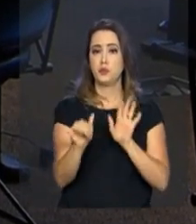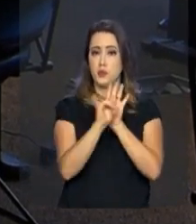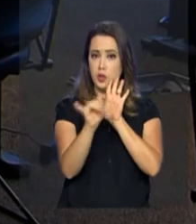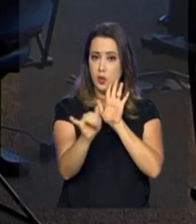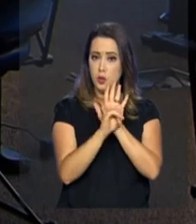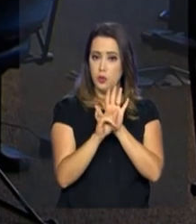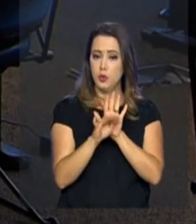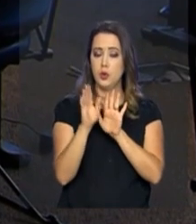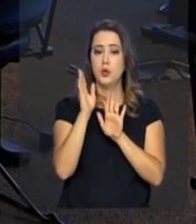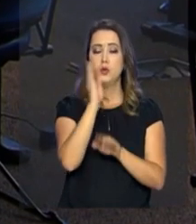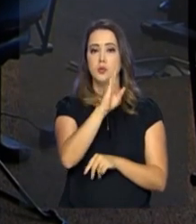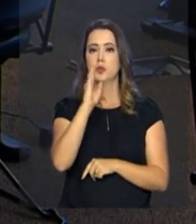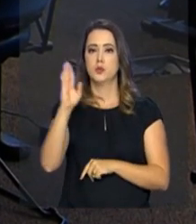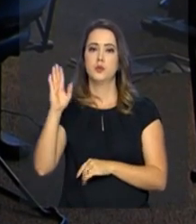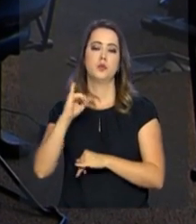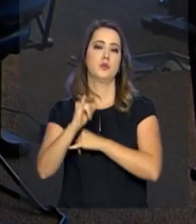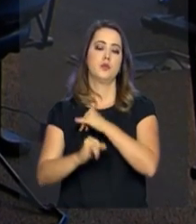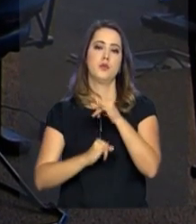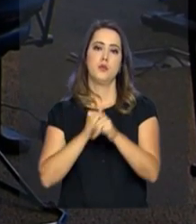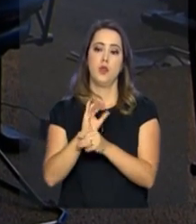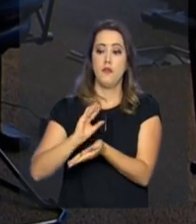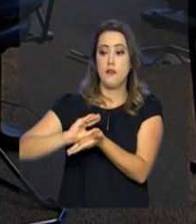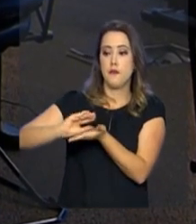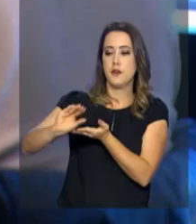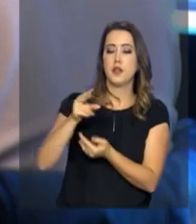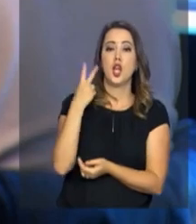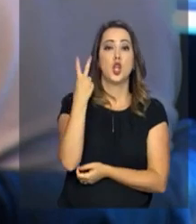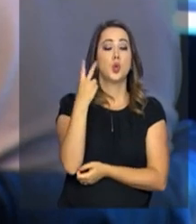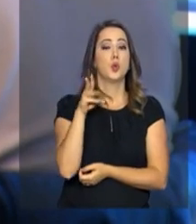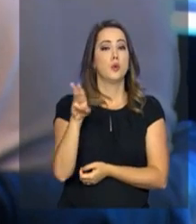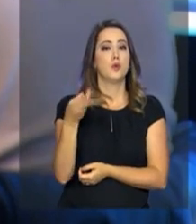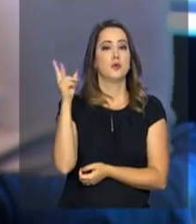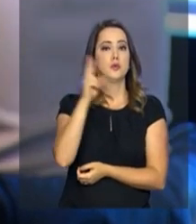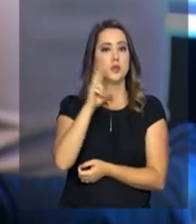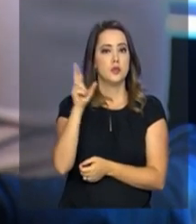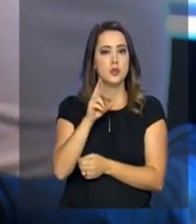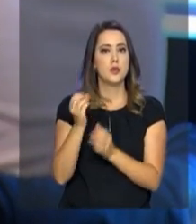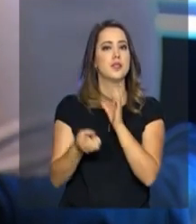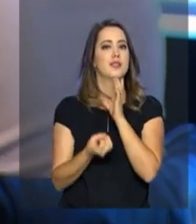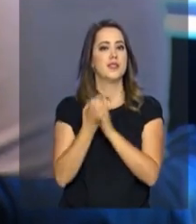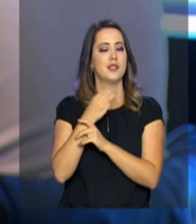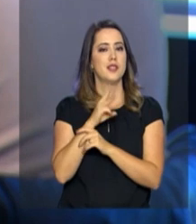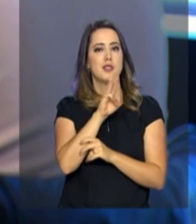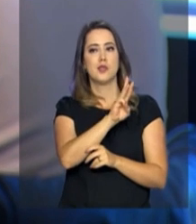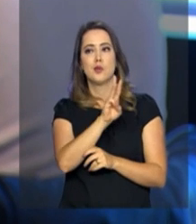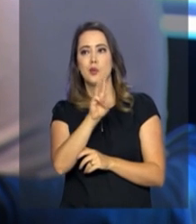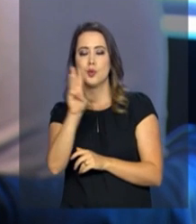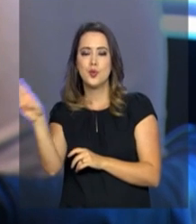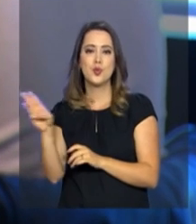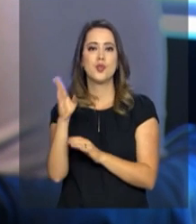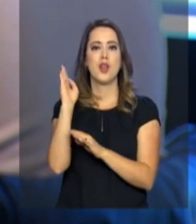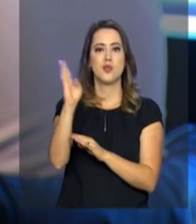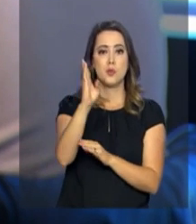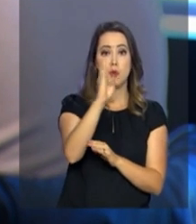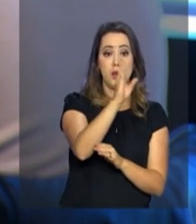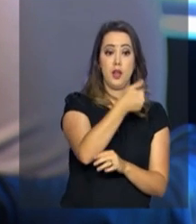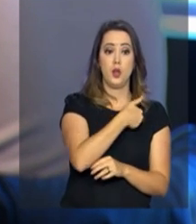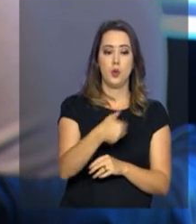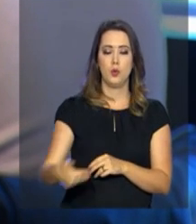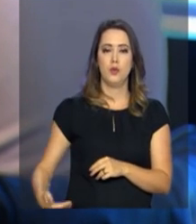Digitais vai destinar 2 milhões de reais para a criação de bibliotecas digitais integradas a 20